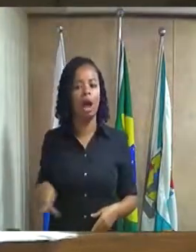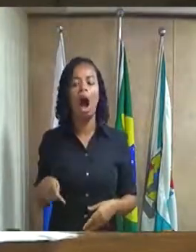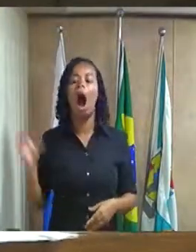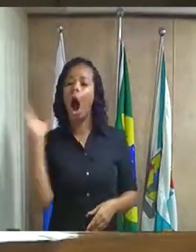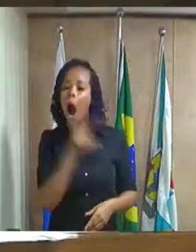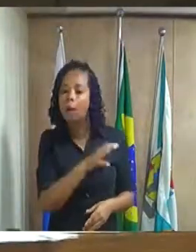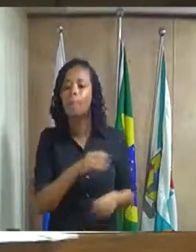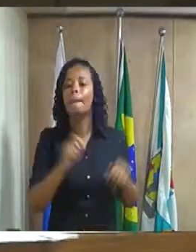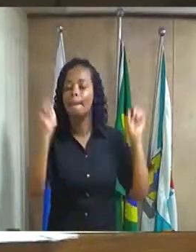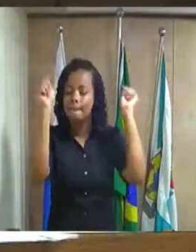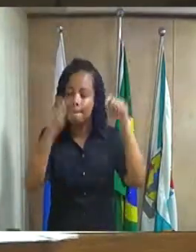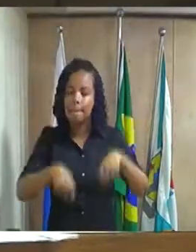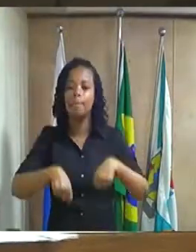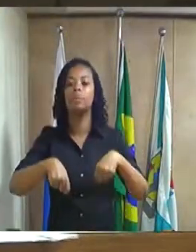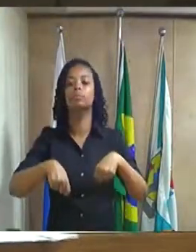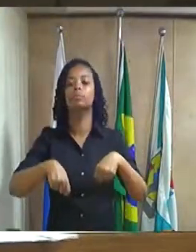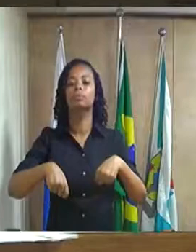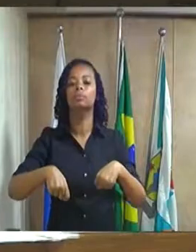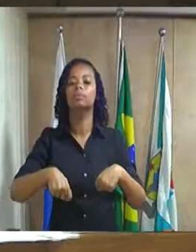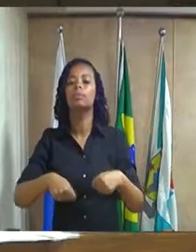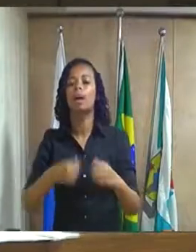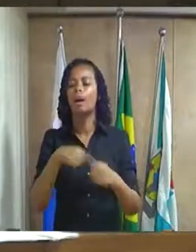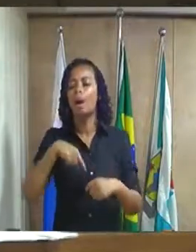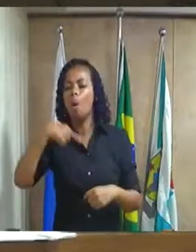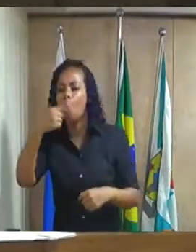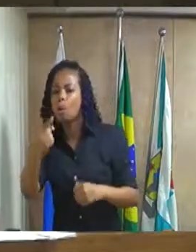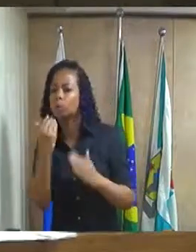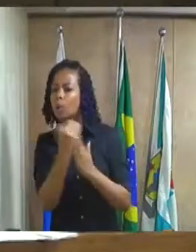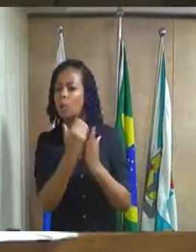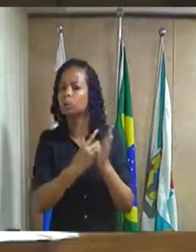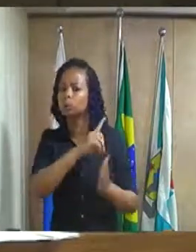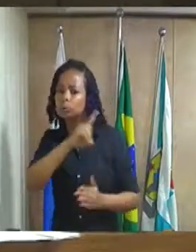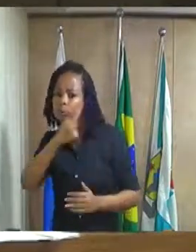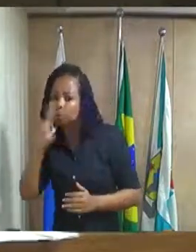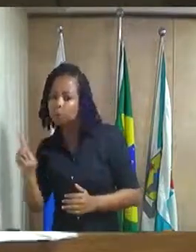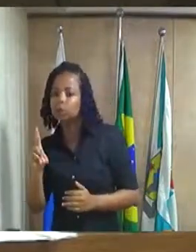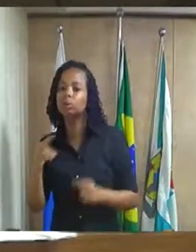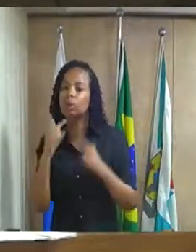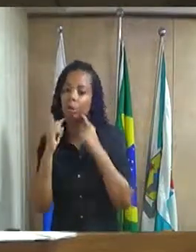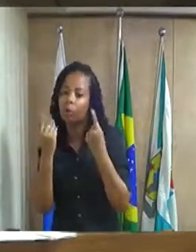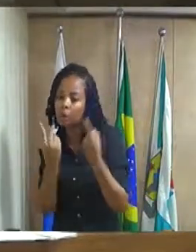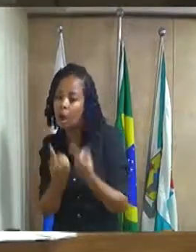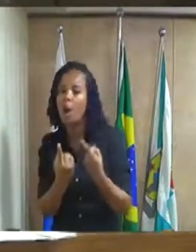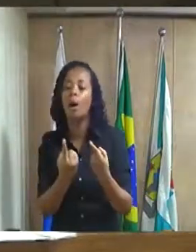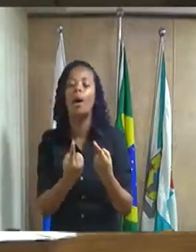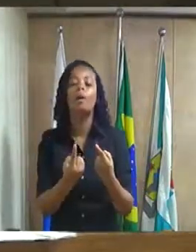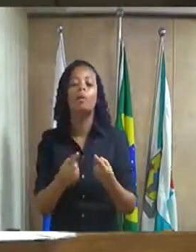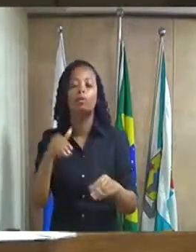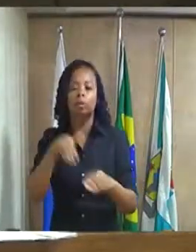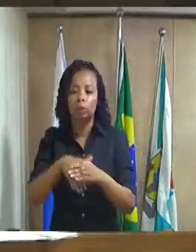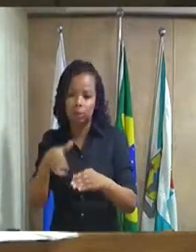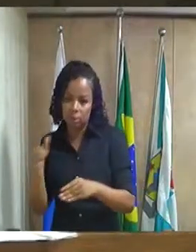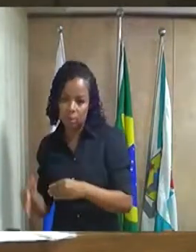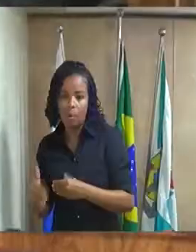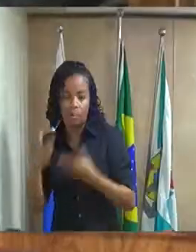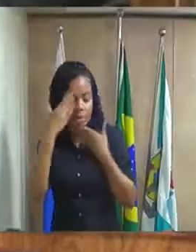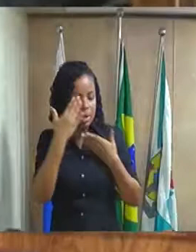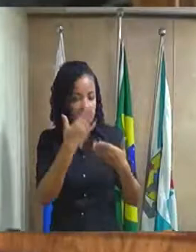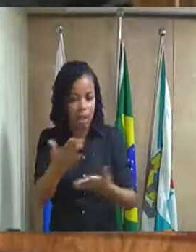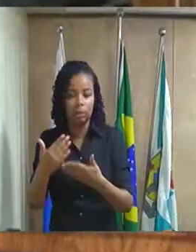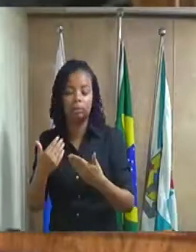urgentemente, numa próxima ordem do dia, esse projeto seja levado à votação. Muito obrigado e boa noite a todos.